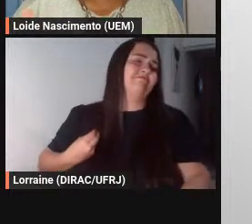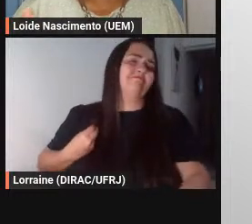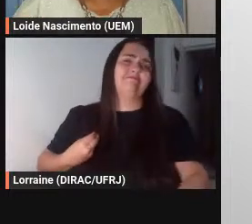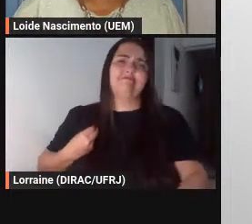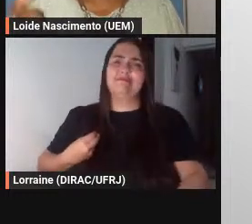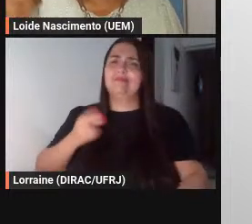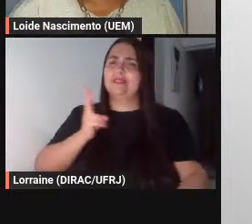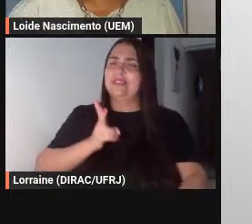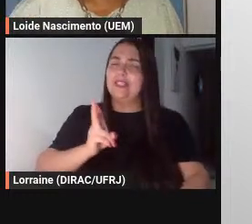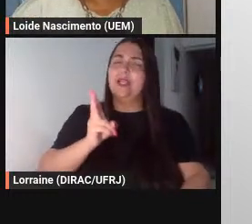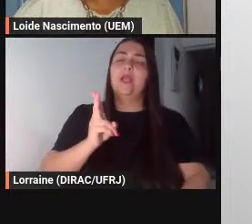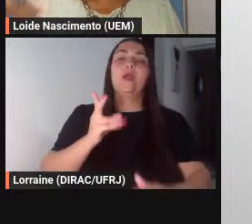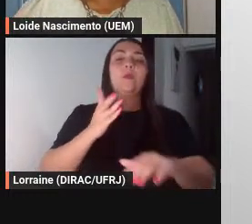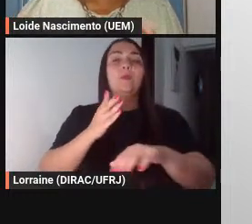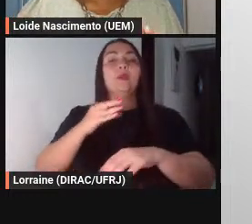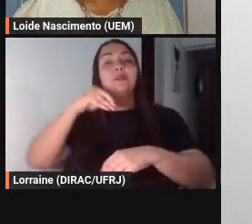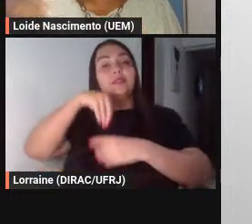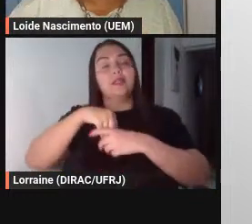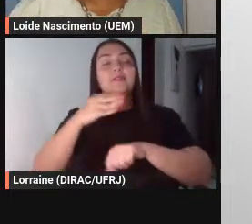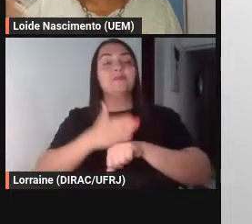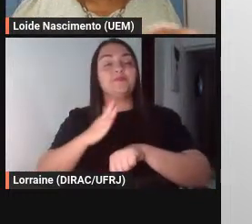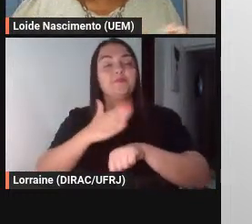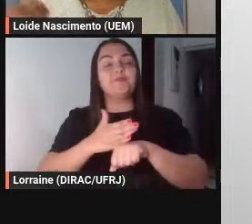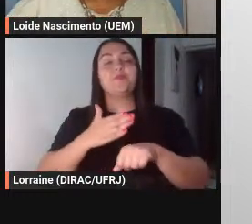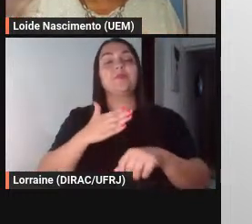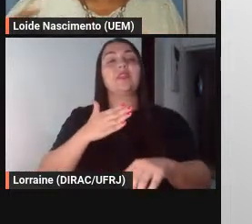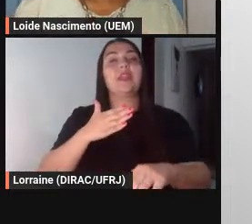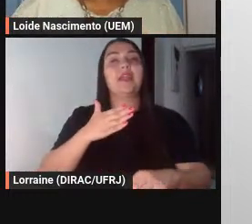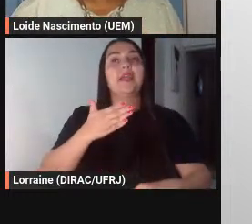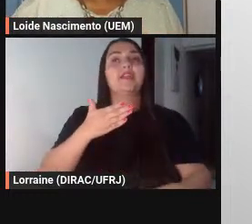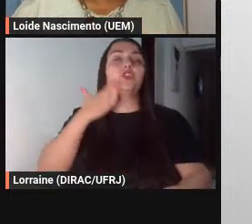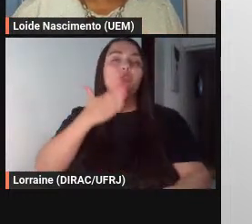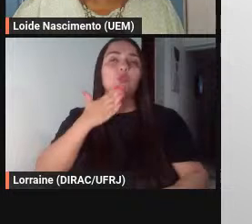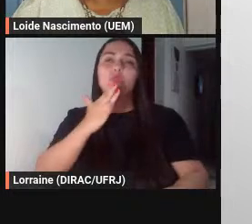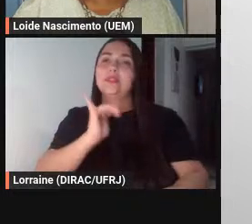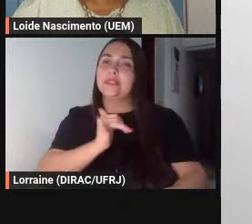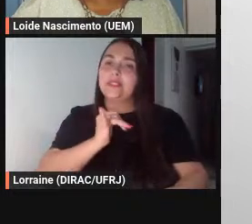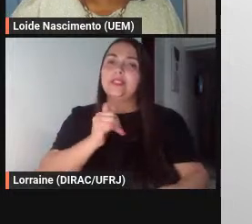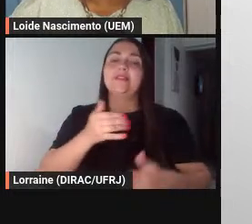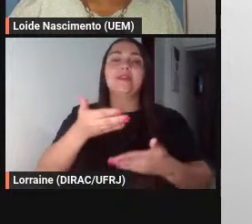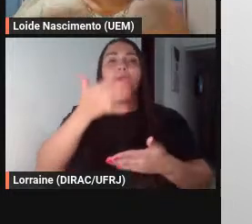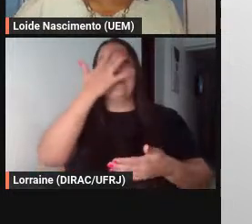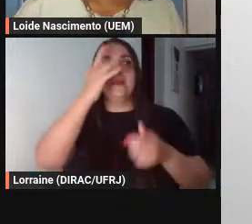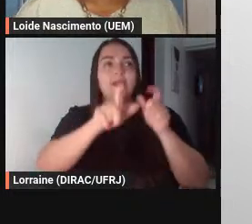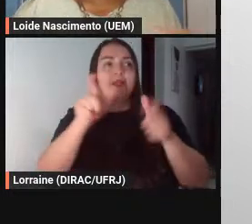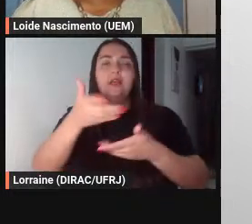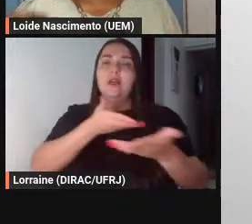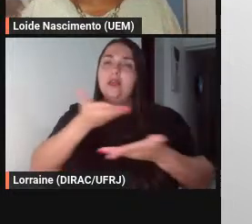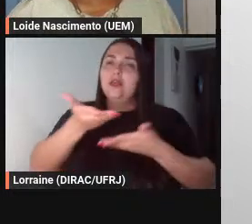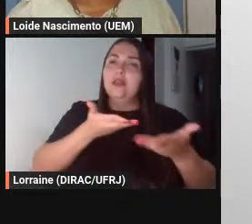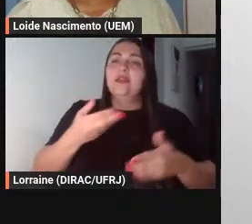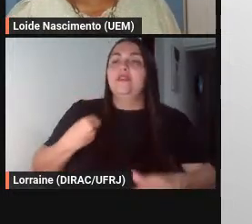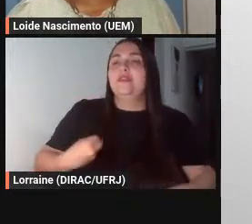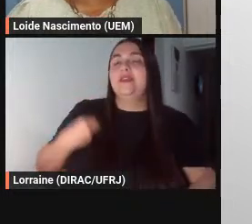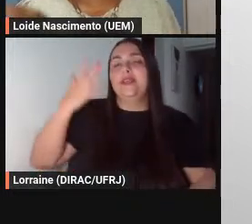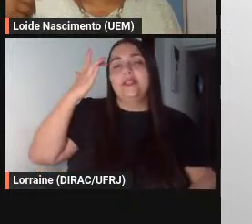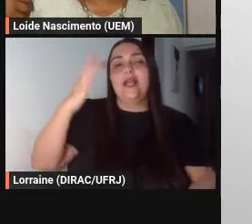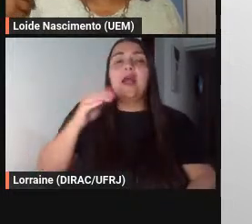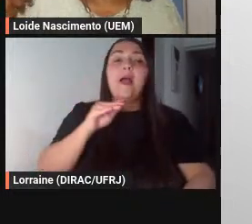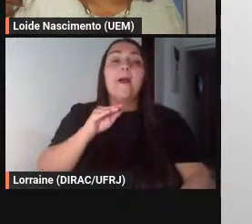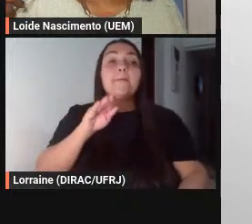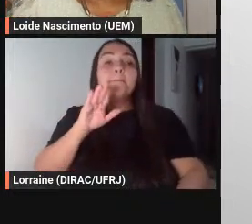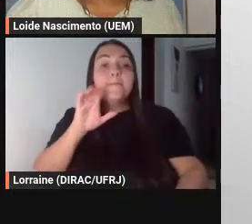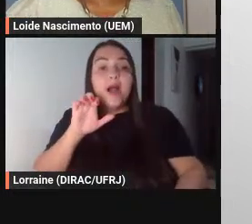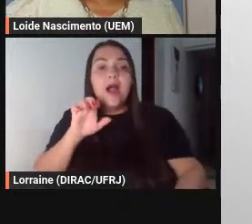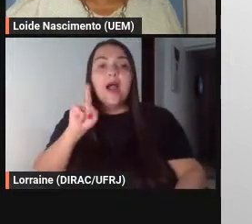exercício discursivo na interação das pessoas assim no dia a dia mãe coruja